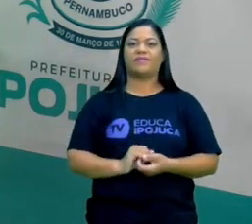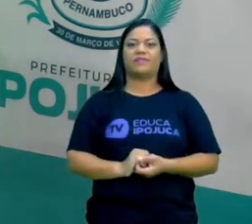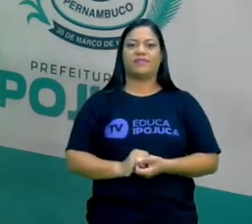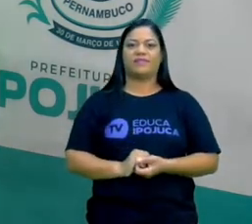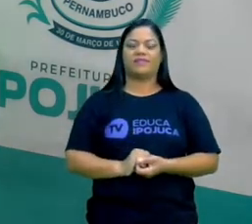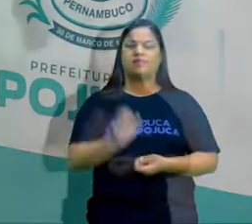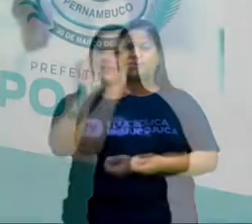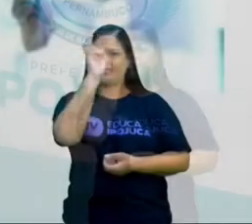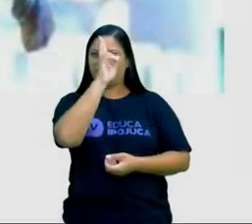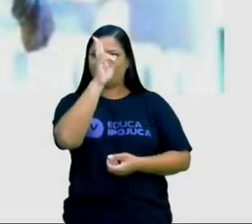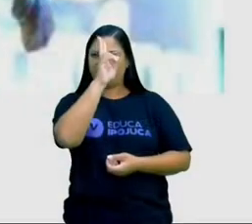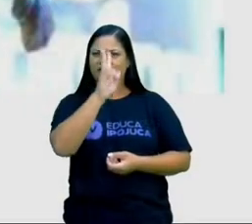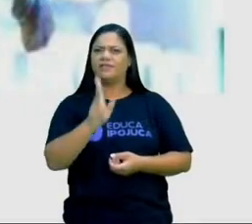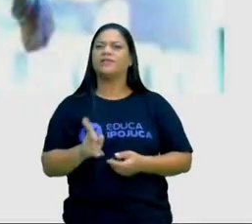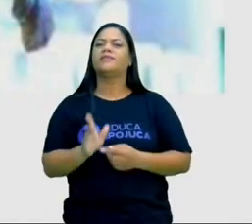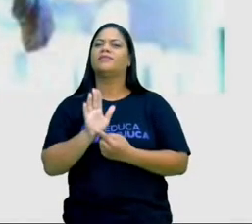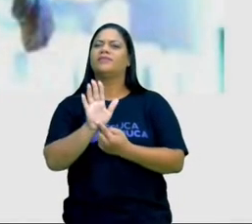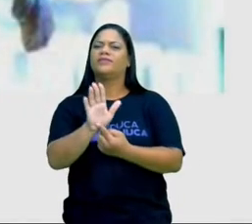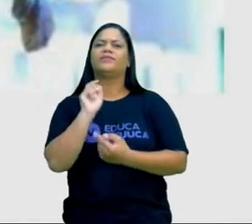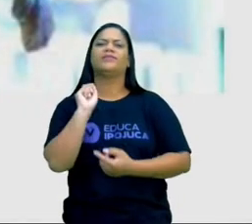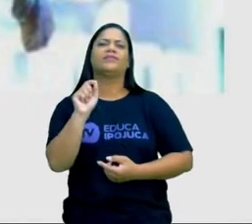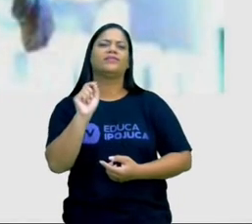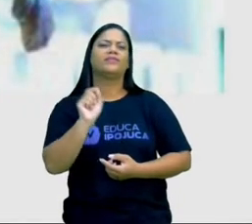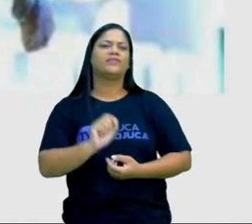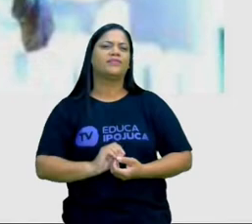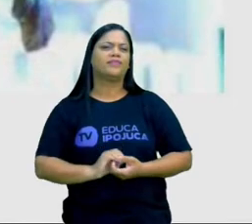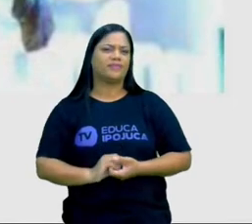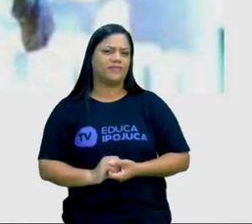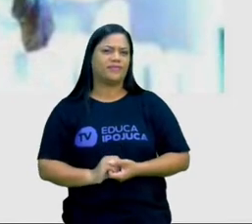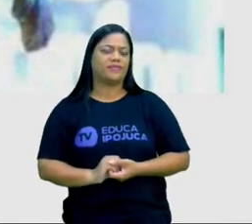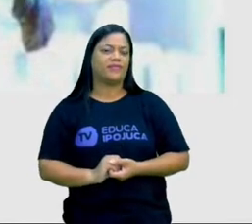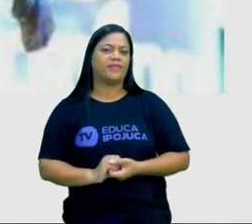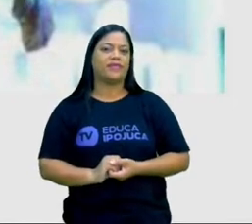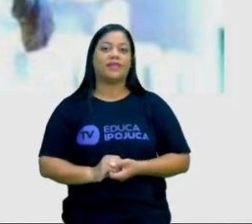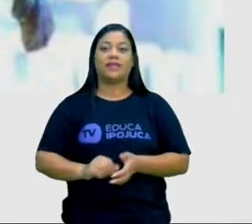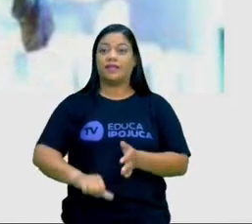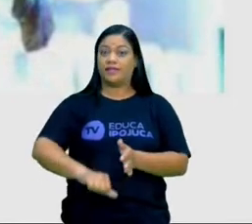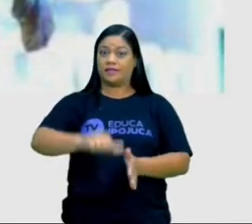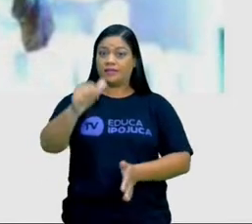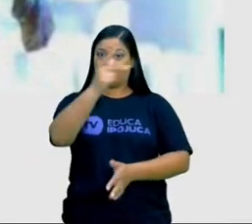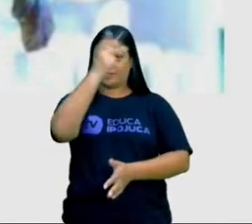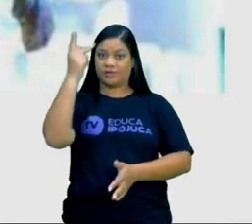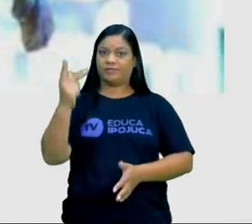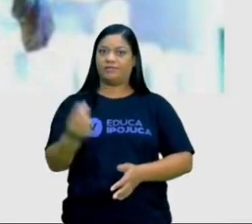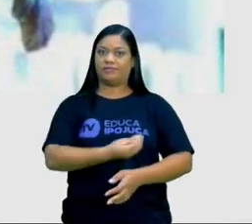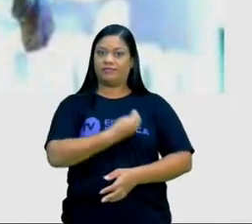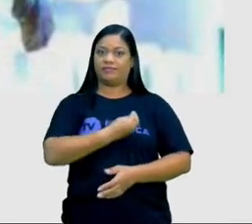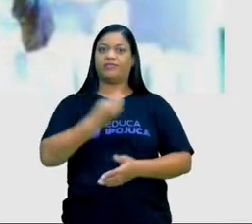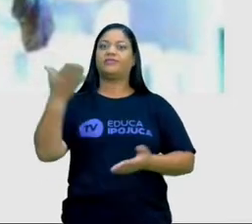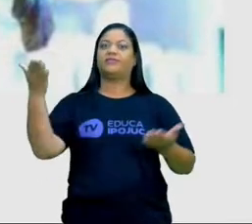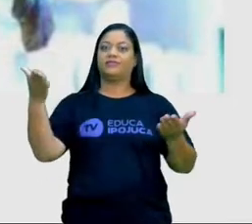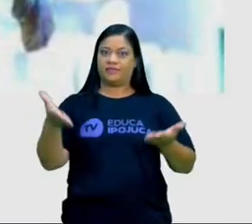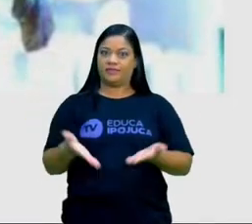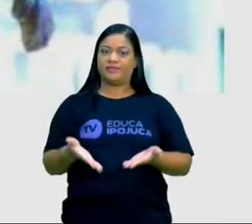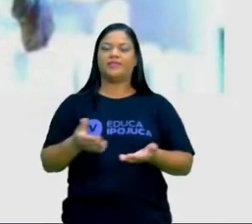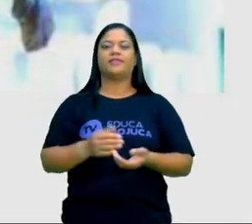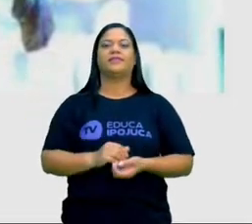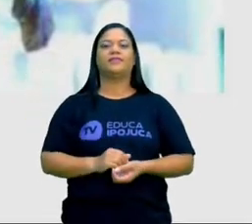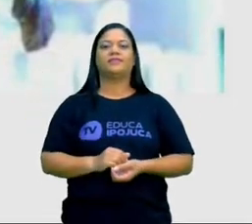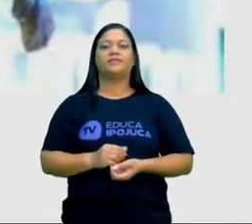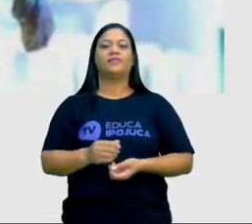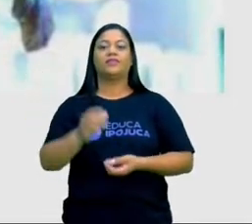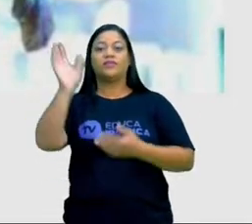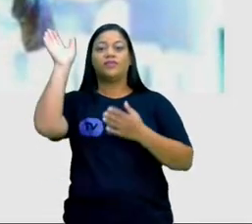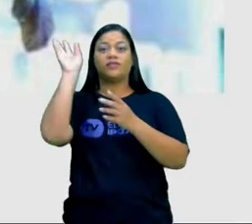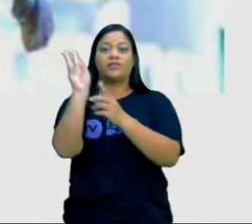As histórias nos contam o quê? O que é que as histórias nos contam? Que os primeiros habitantes foram